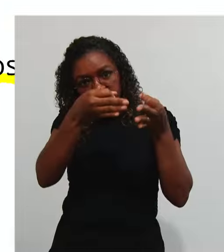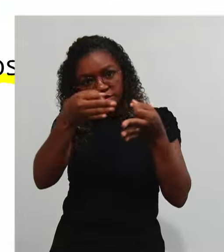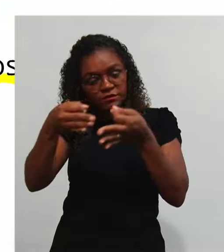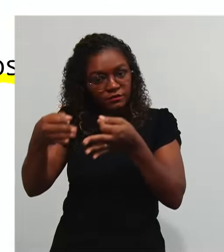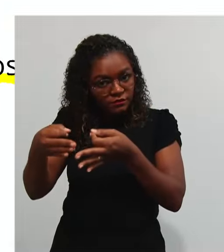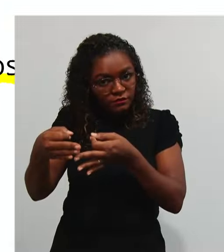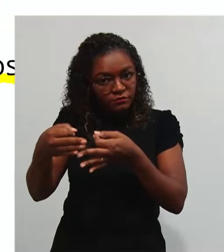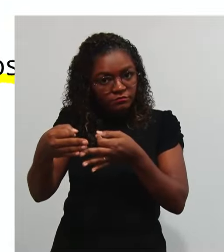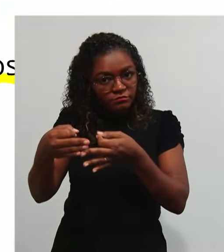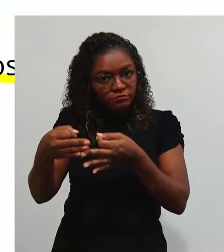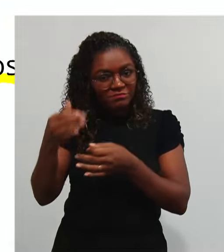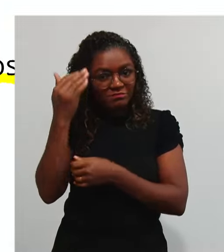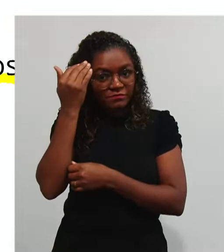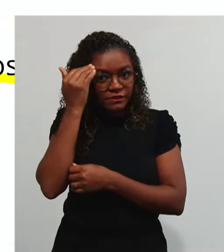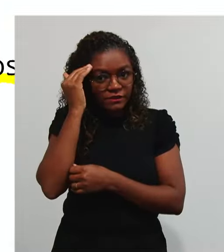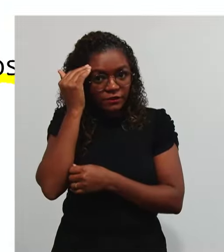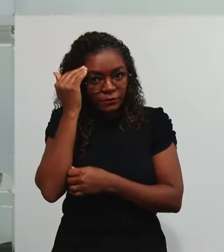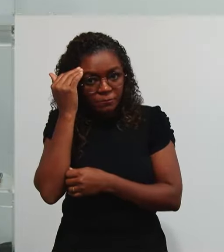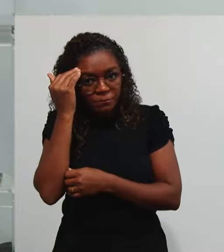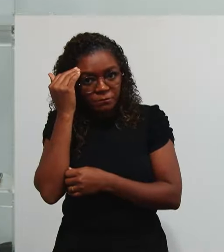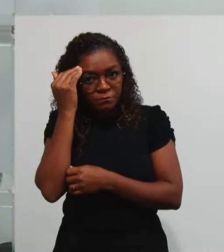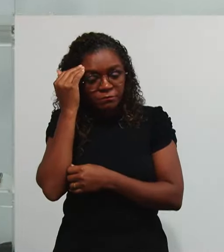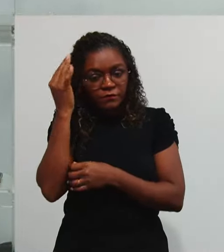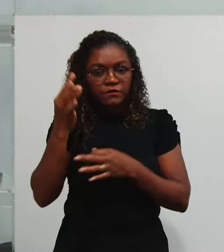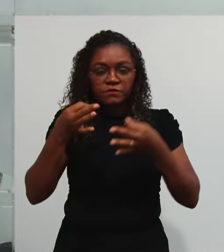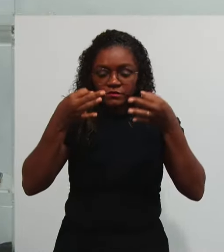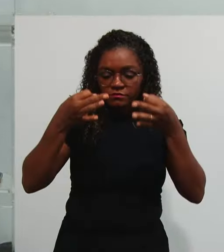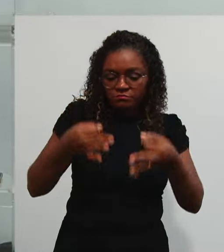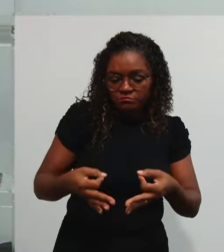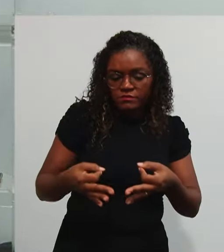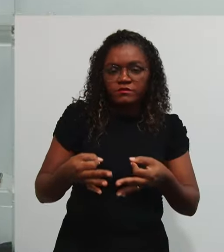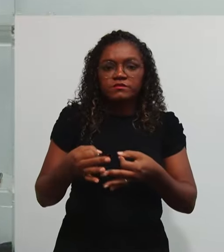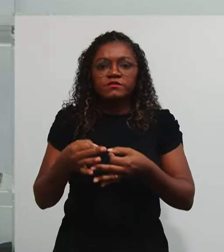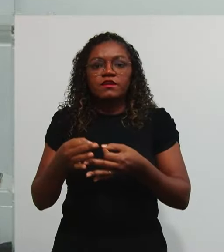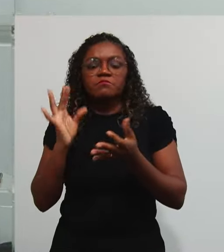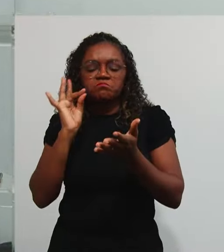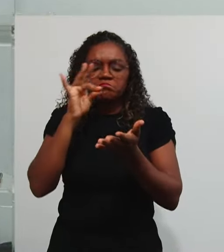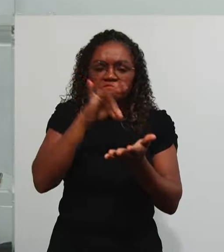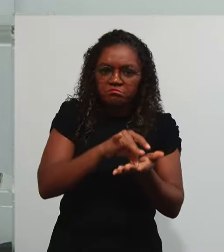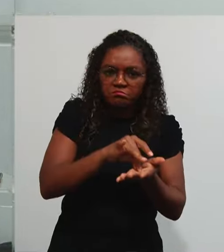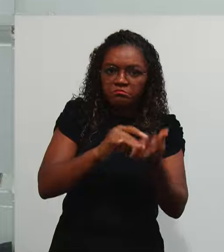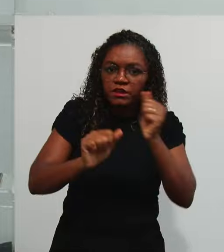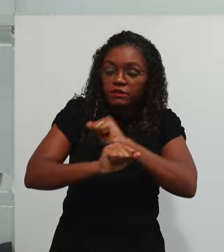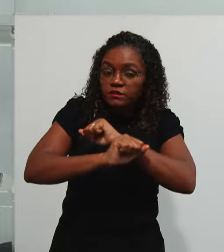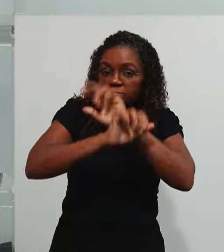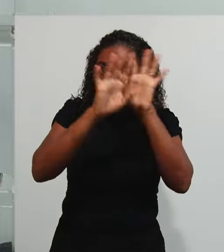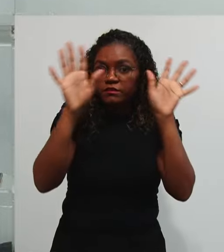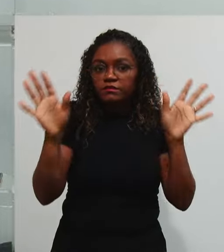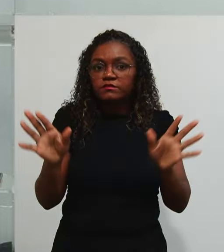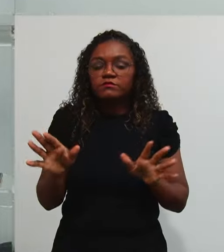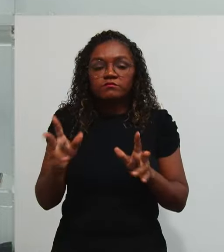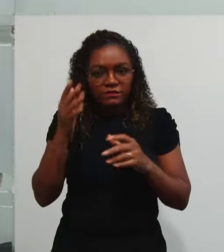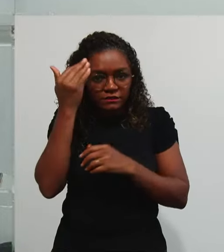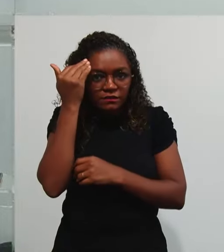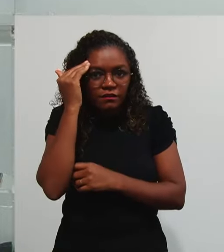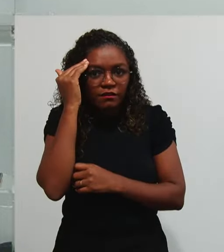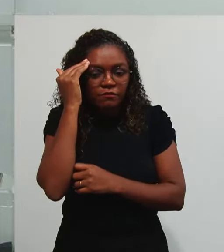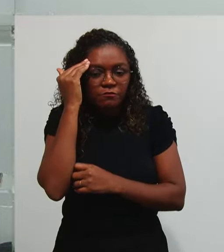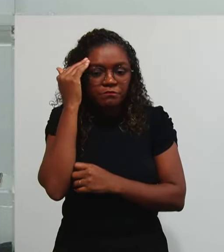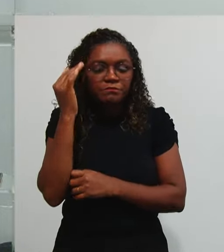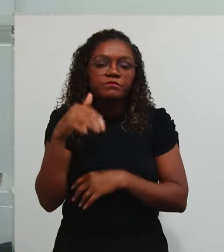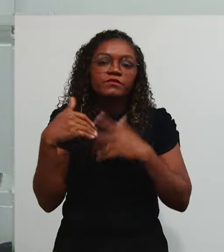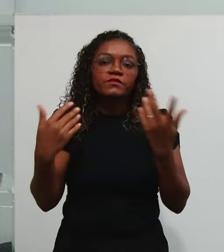E de transparência Se você Se Se Se Você Quanto gestor Público Volta Ao princípio